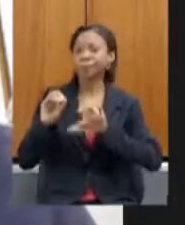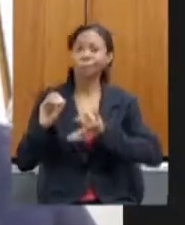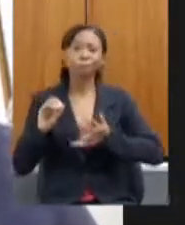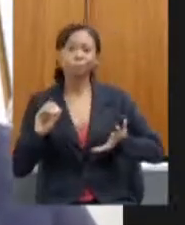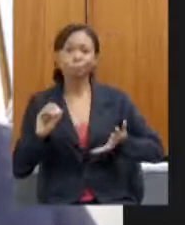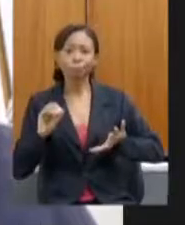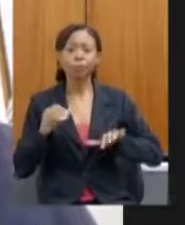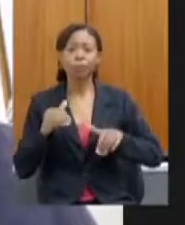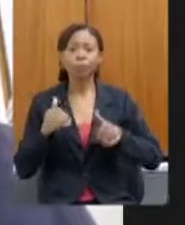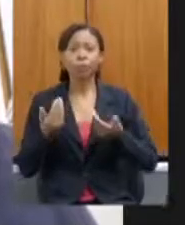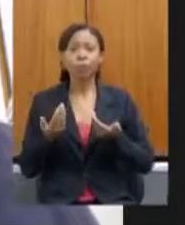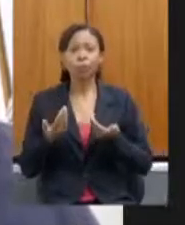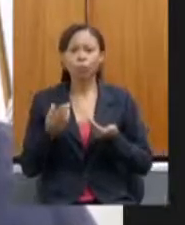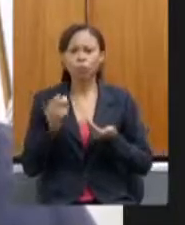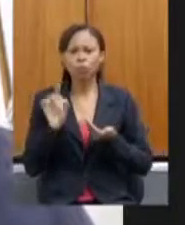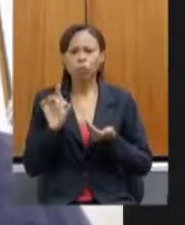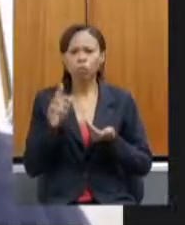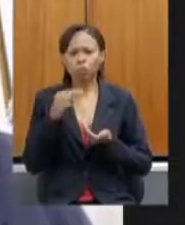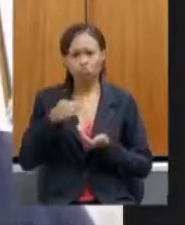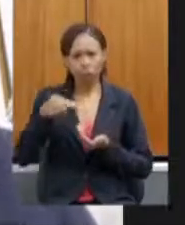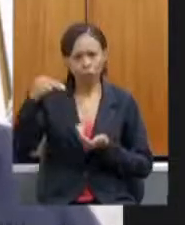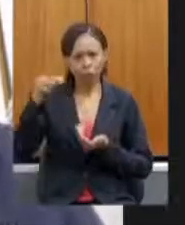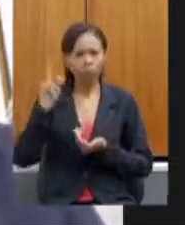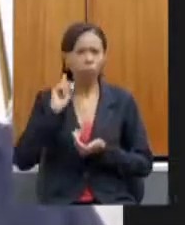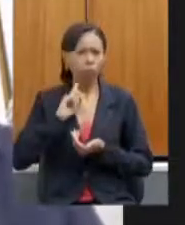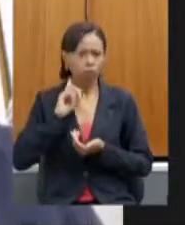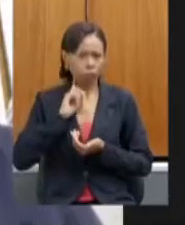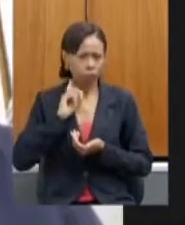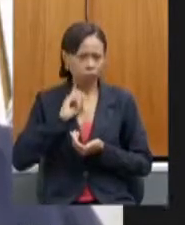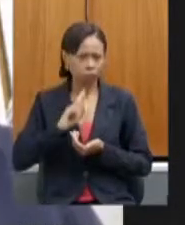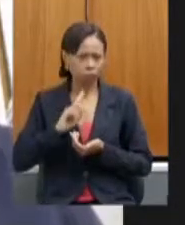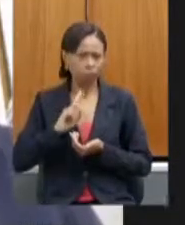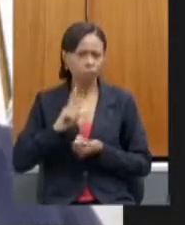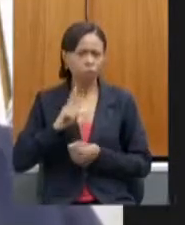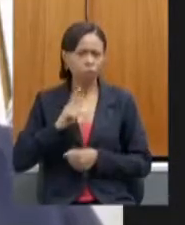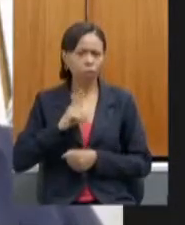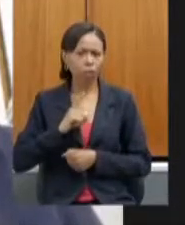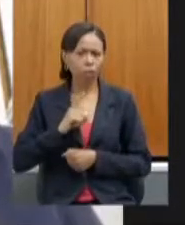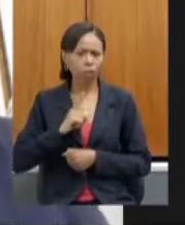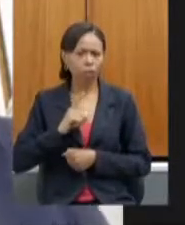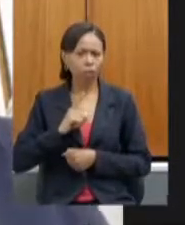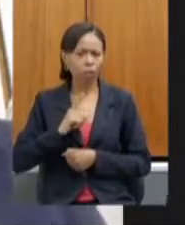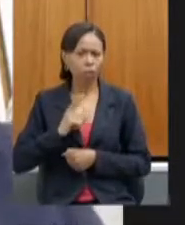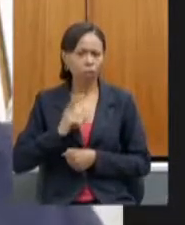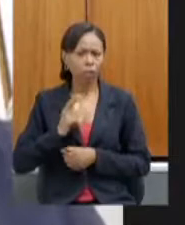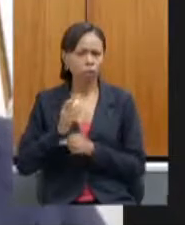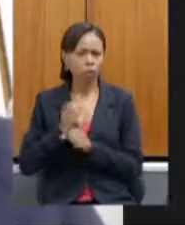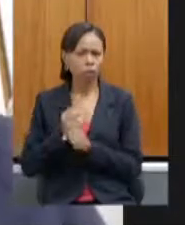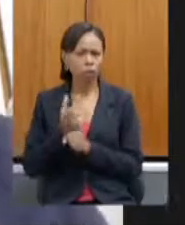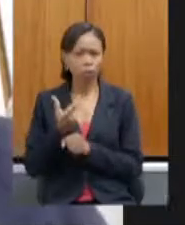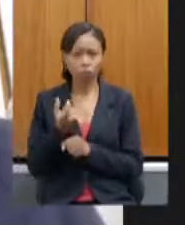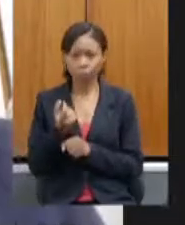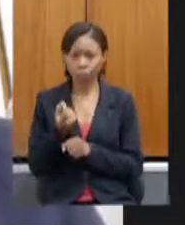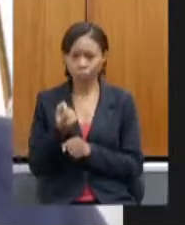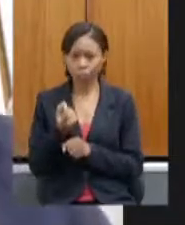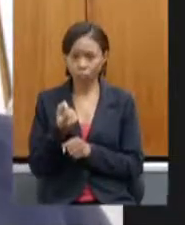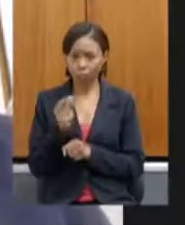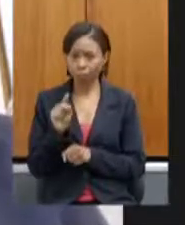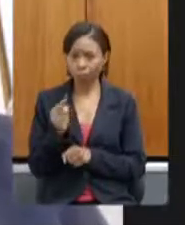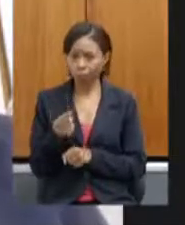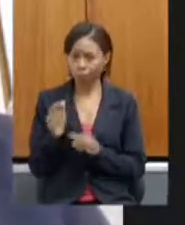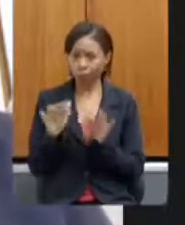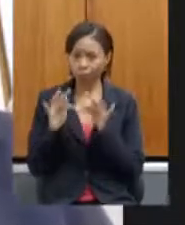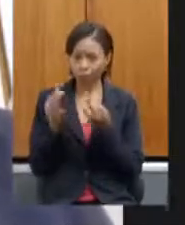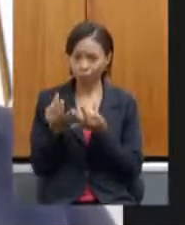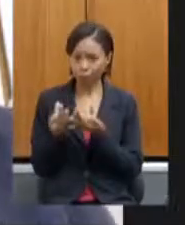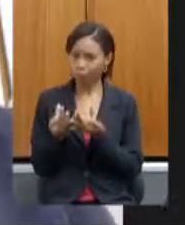norte de Minas secretária a senhora sabe disso é de 20 mil famílias que ainda